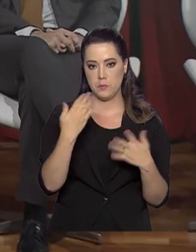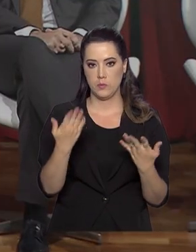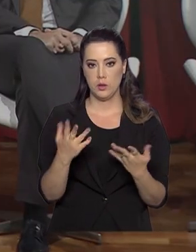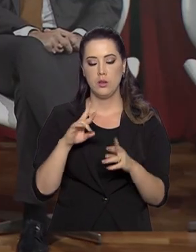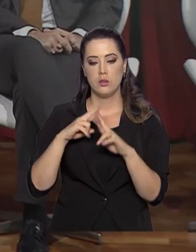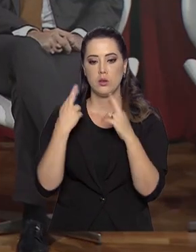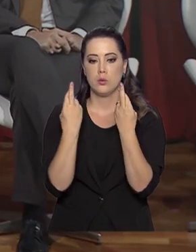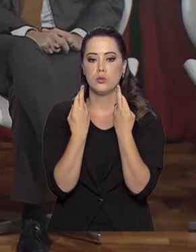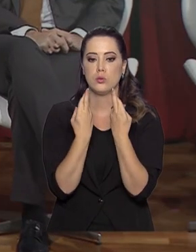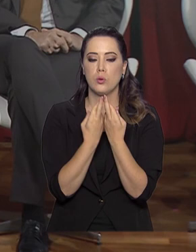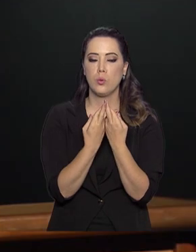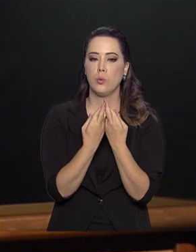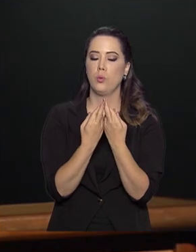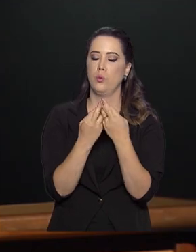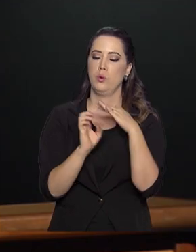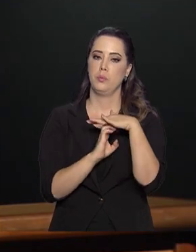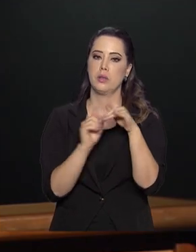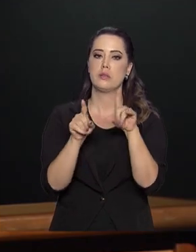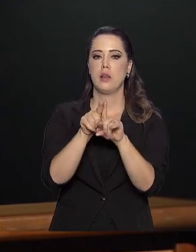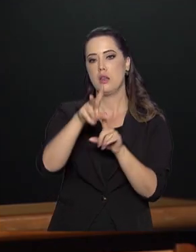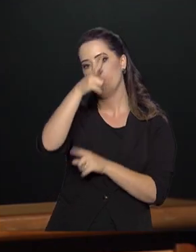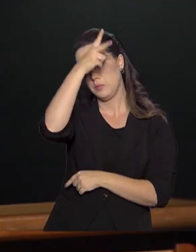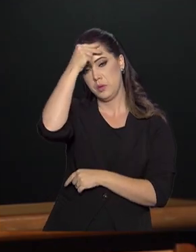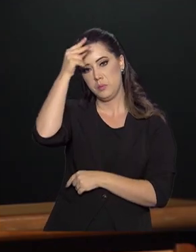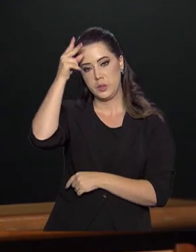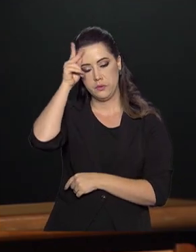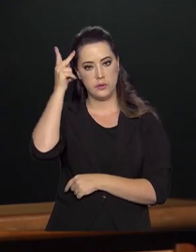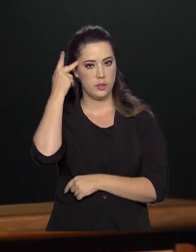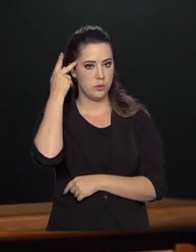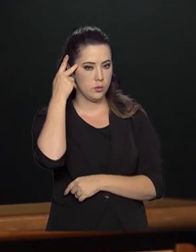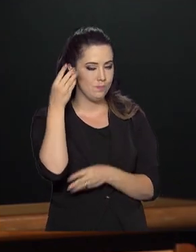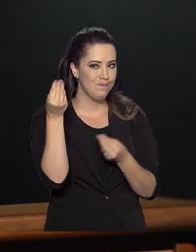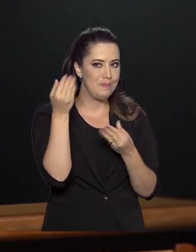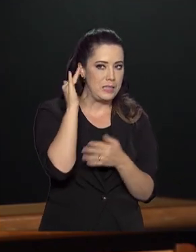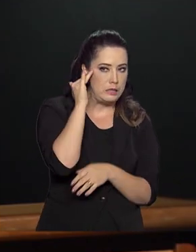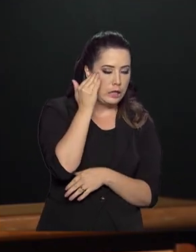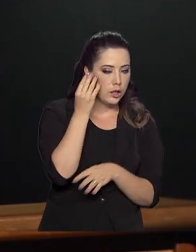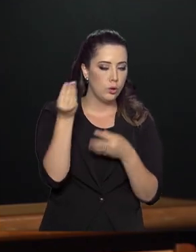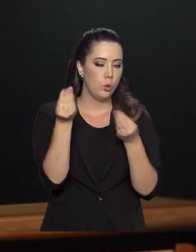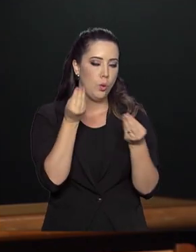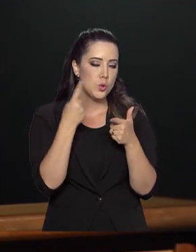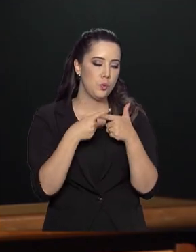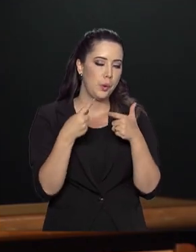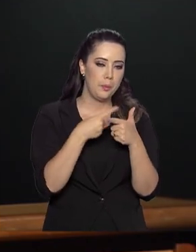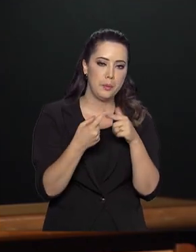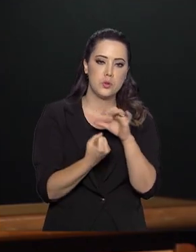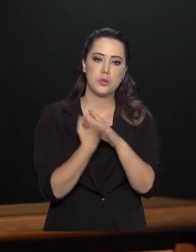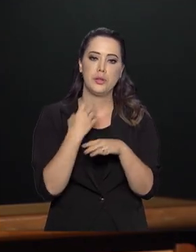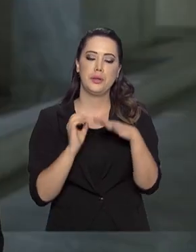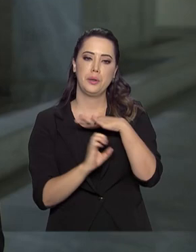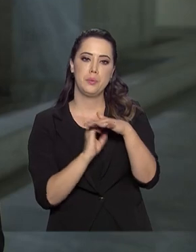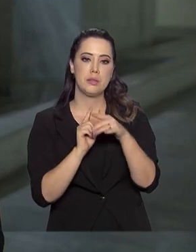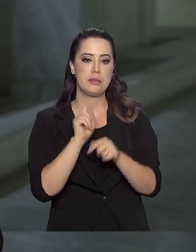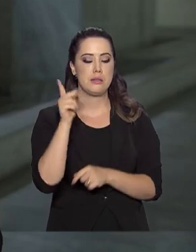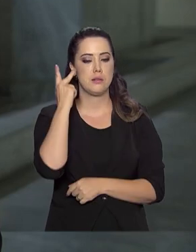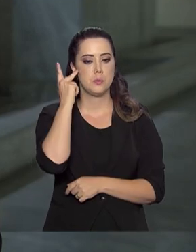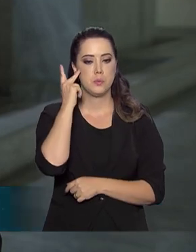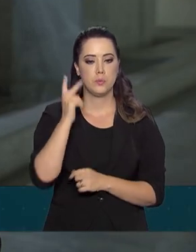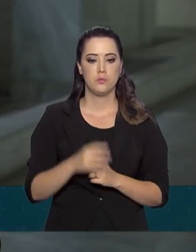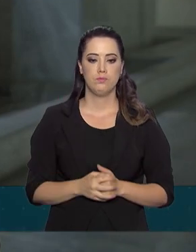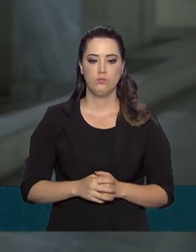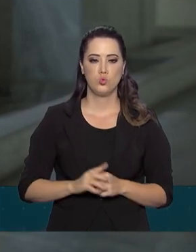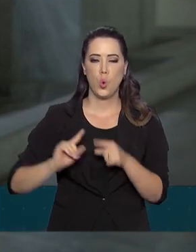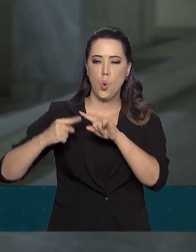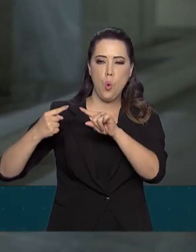empresários e prefeitos paulistas para conhecer os obstáculos para a competitividade no Estado de São Paulo. Por meio desse